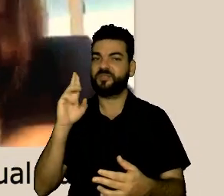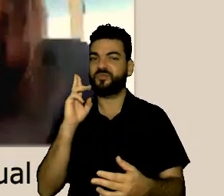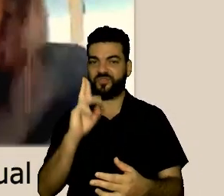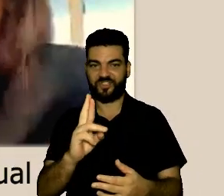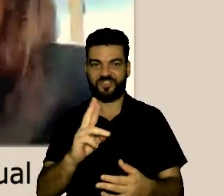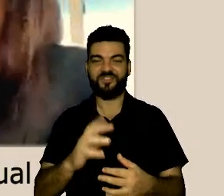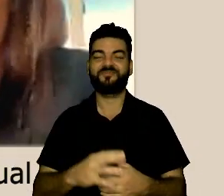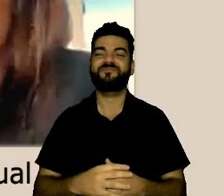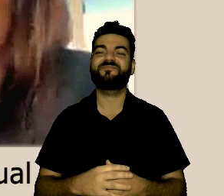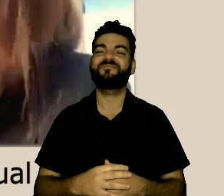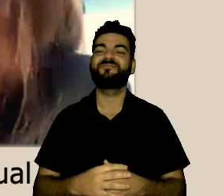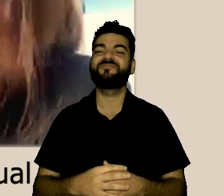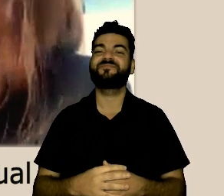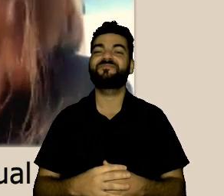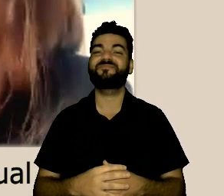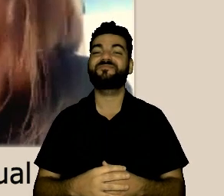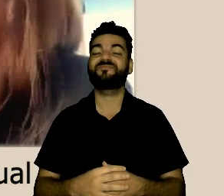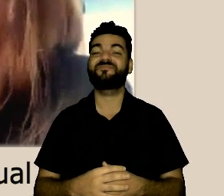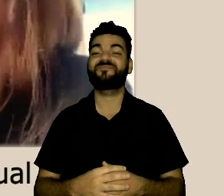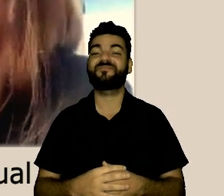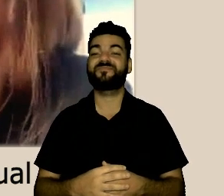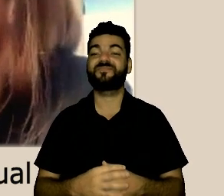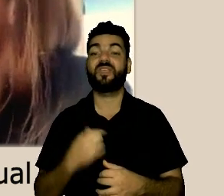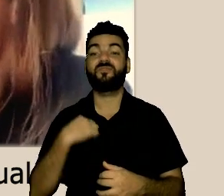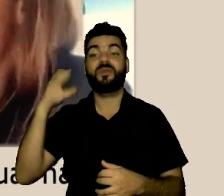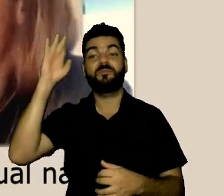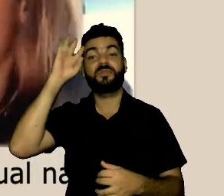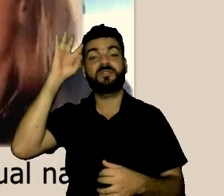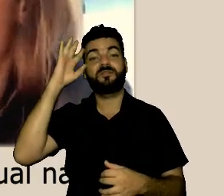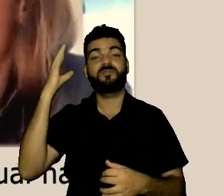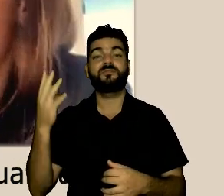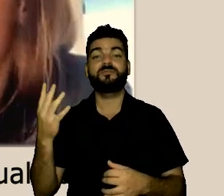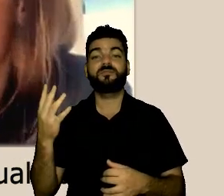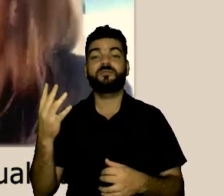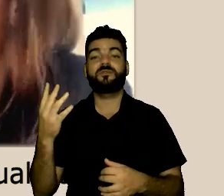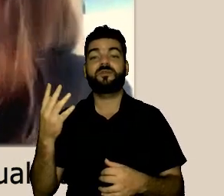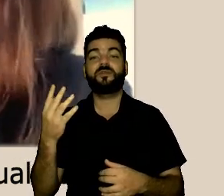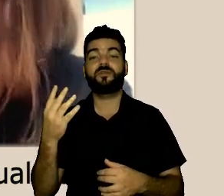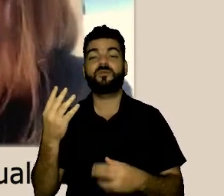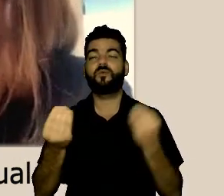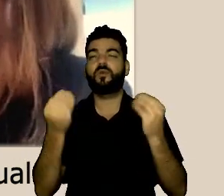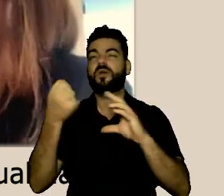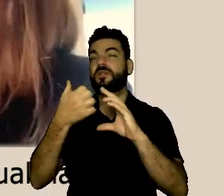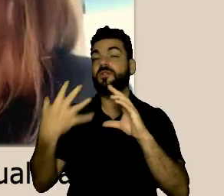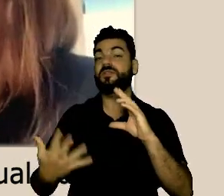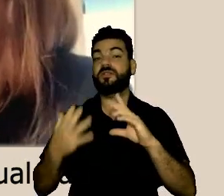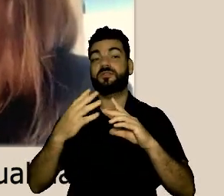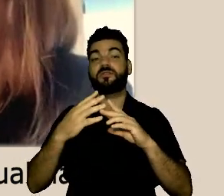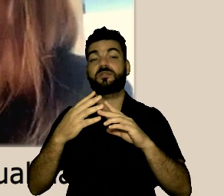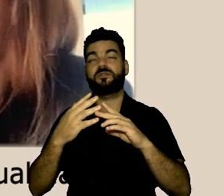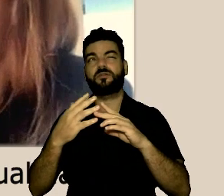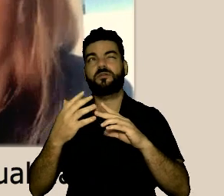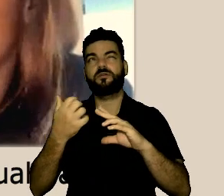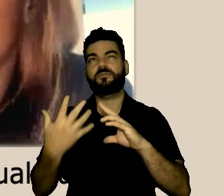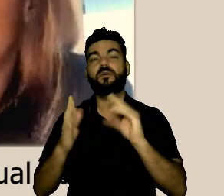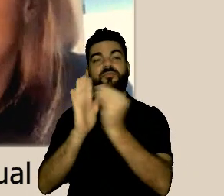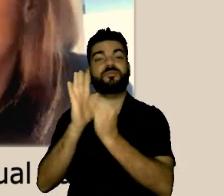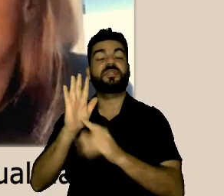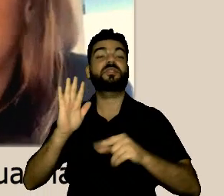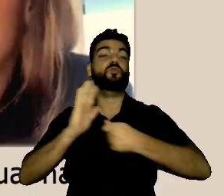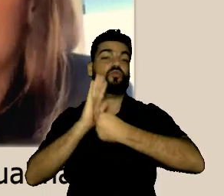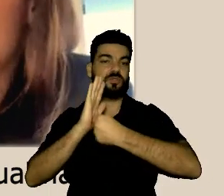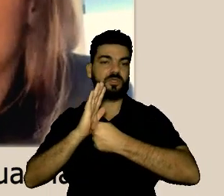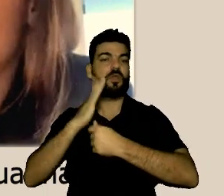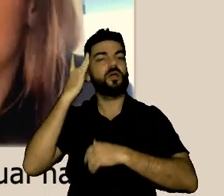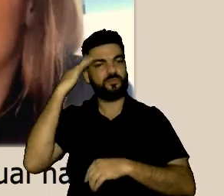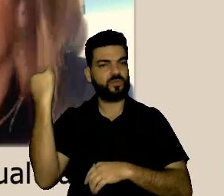e me chamou a atenção também a estratificação das denúncias, eu acho muito muito importante